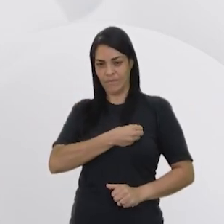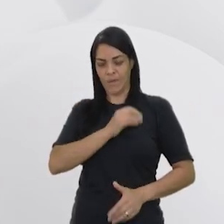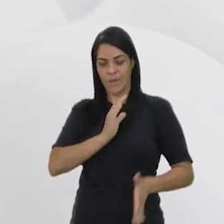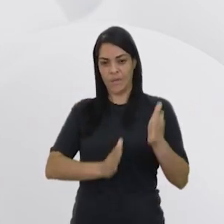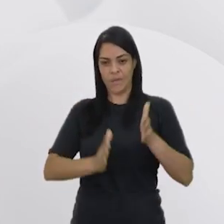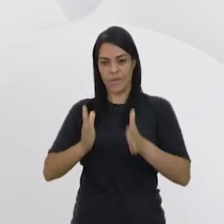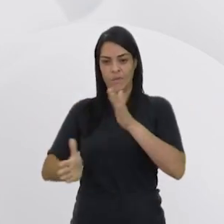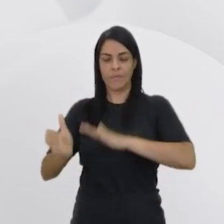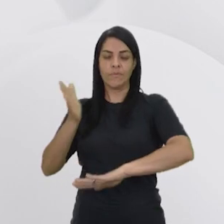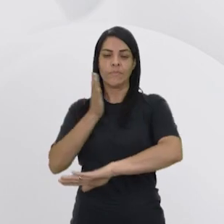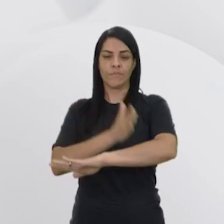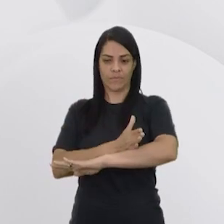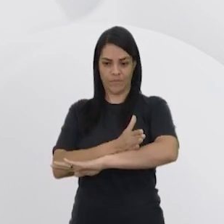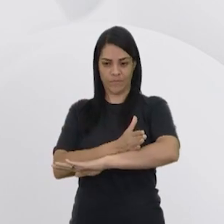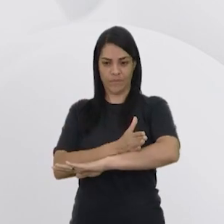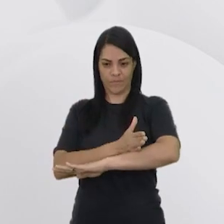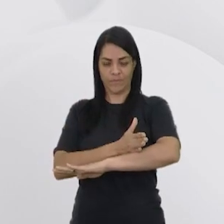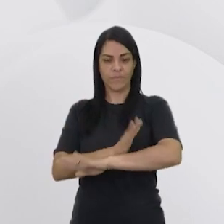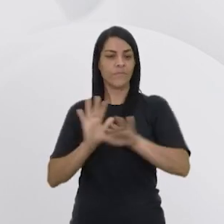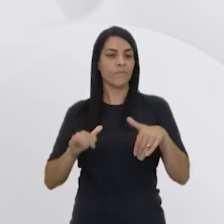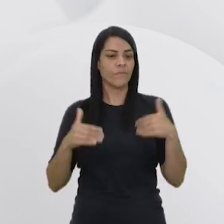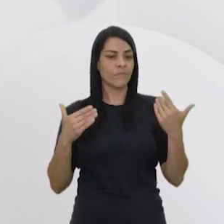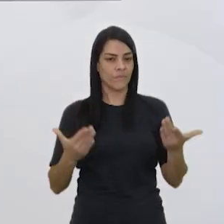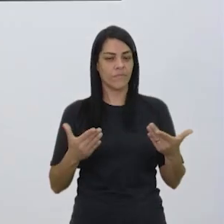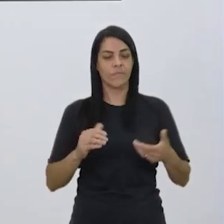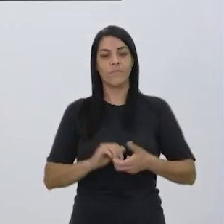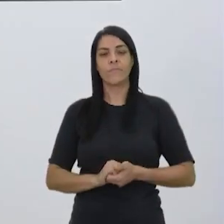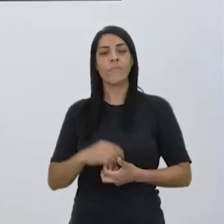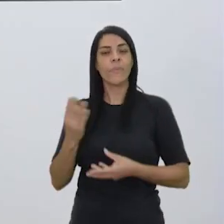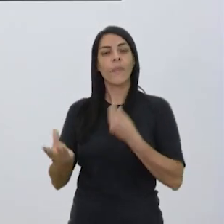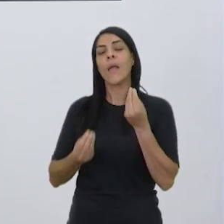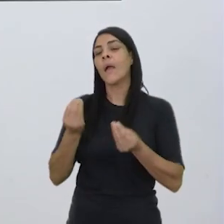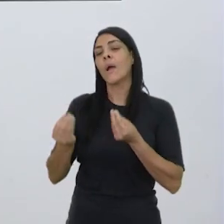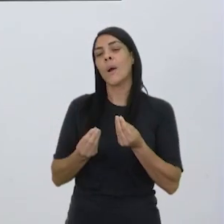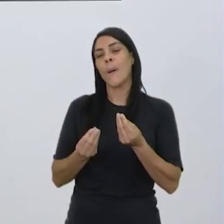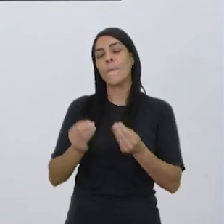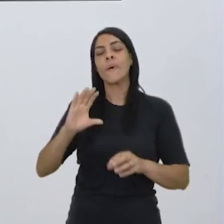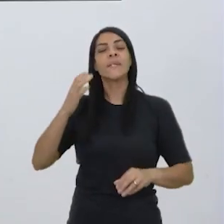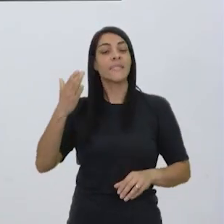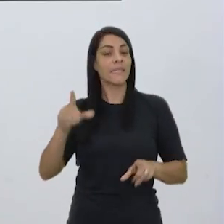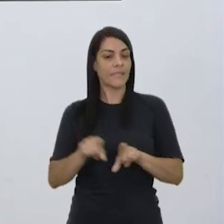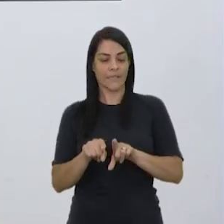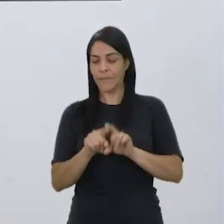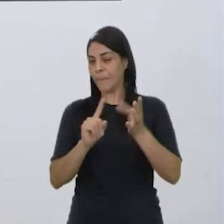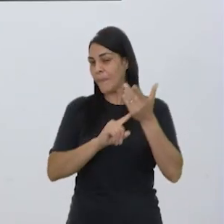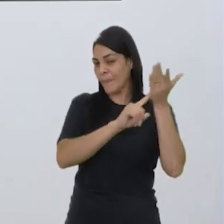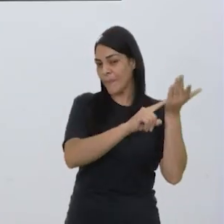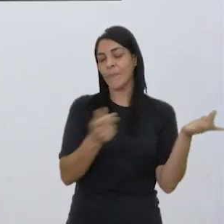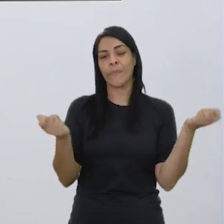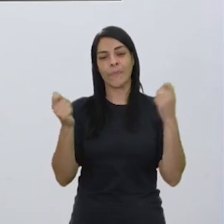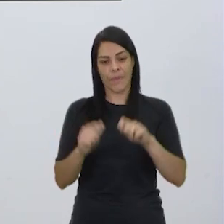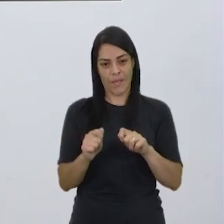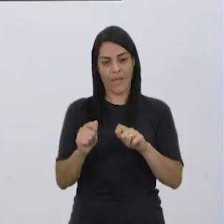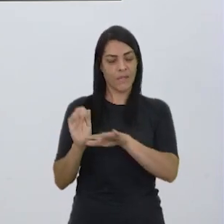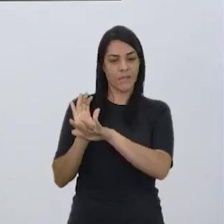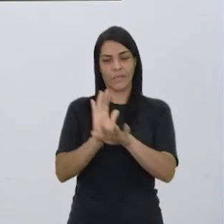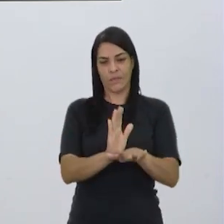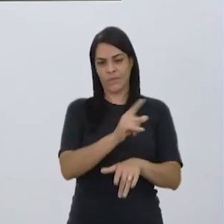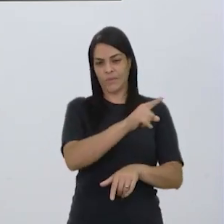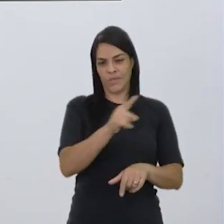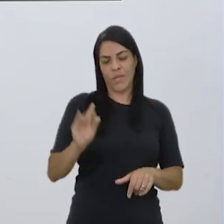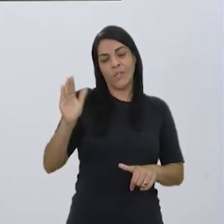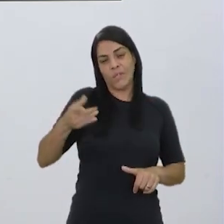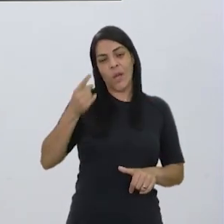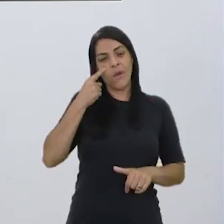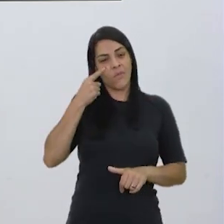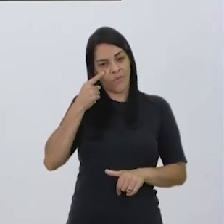contemporânea? Então, como que a ciência e a tecnologia, elas podem contribuir? Vocês viram o exemplo